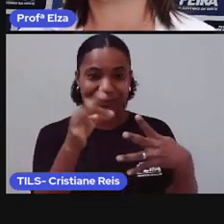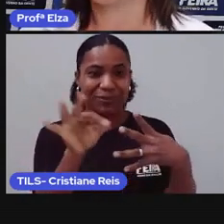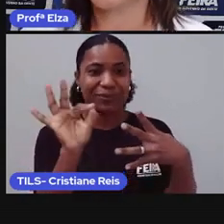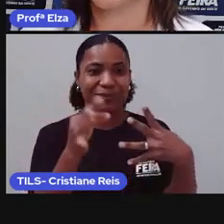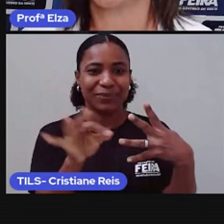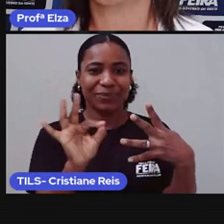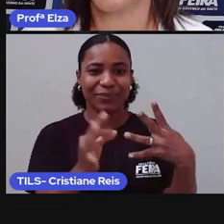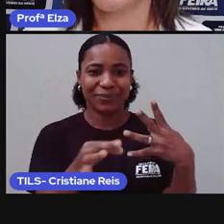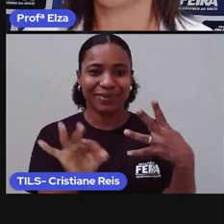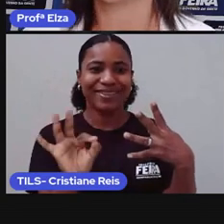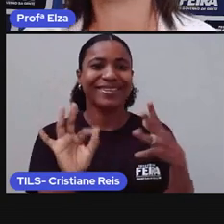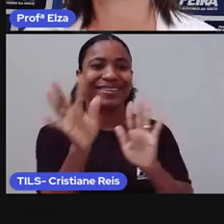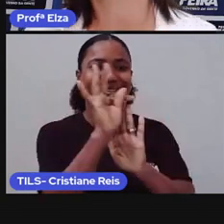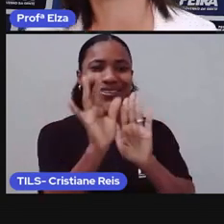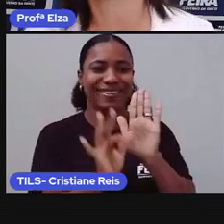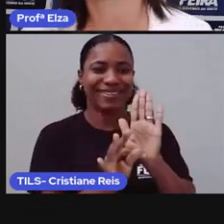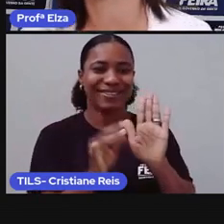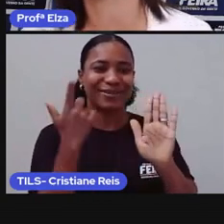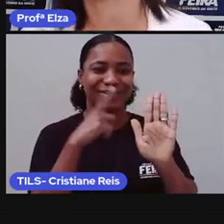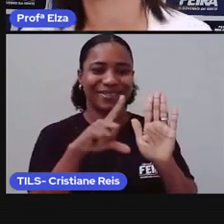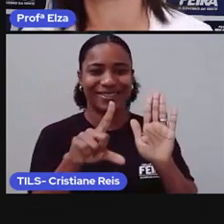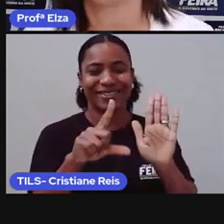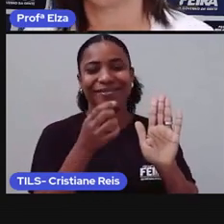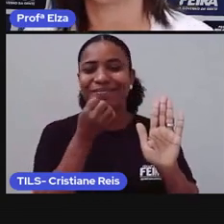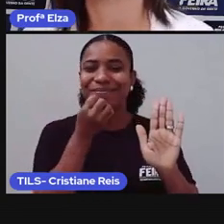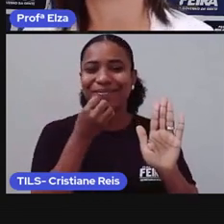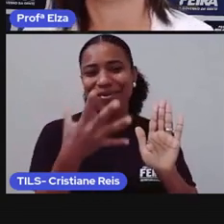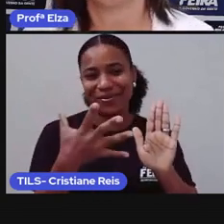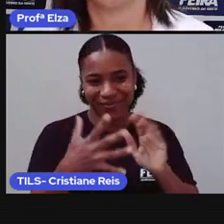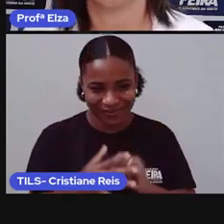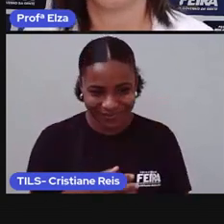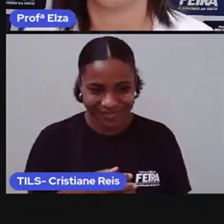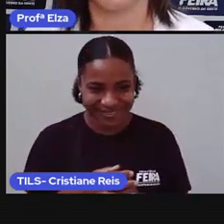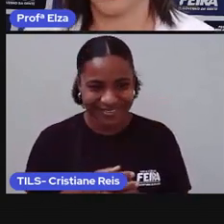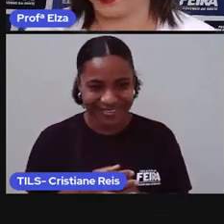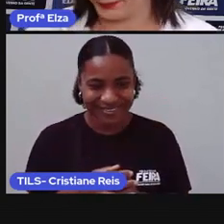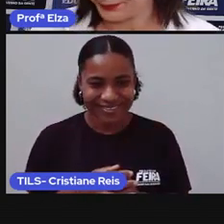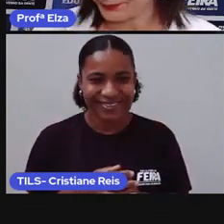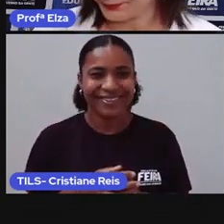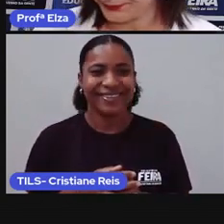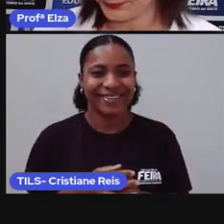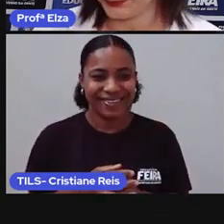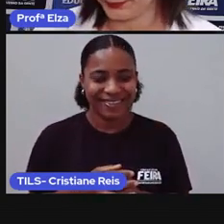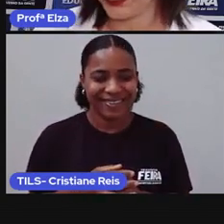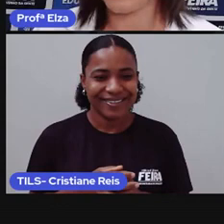você vai conseguir ter sucesso na interpretação de textos em língua inglesa.